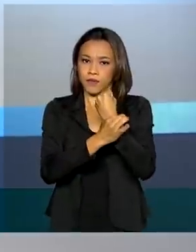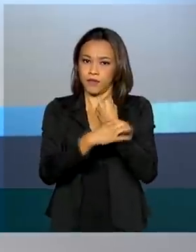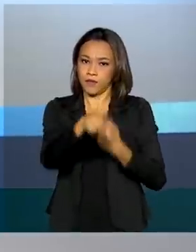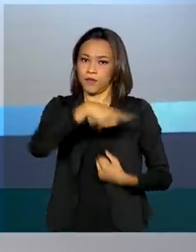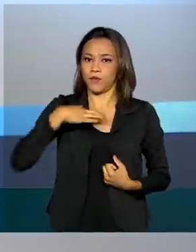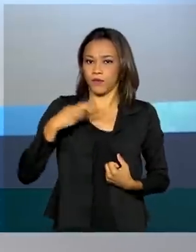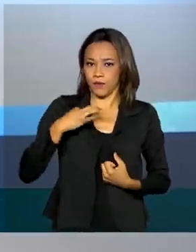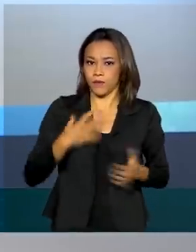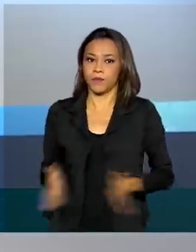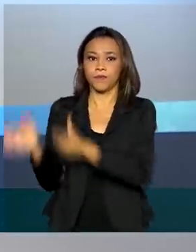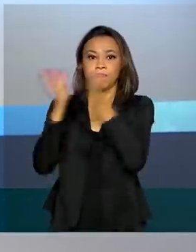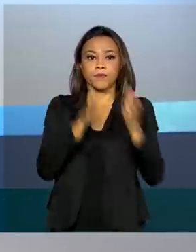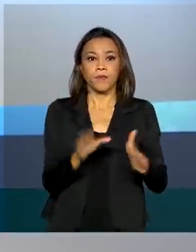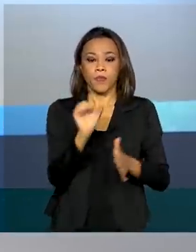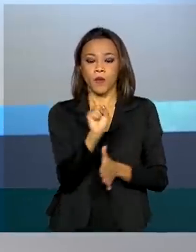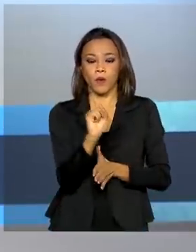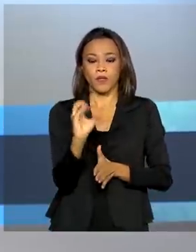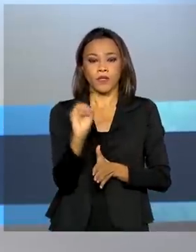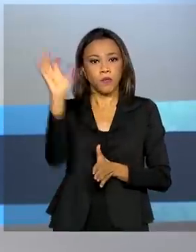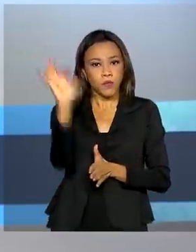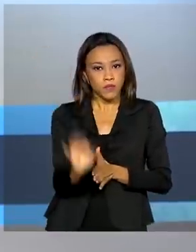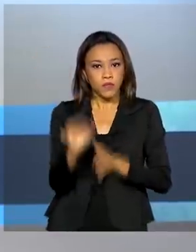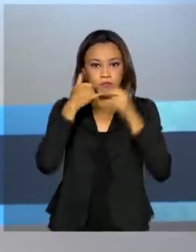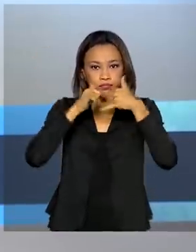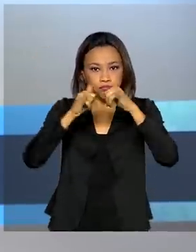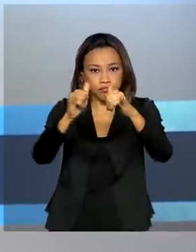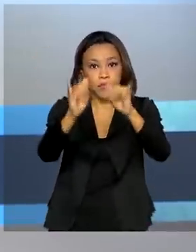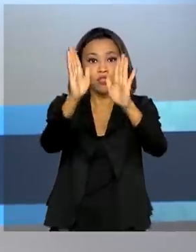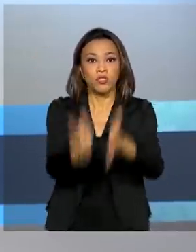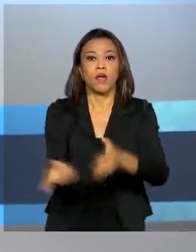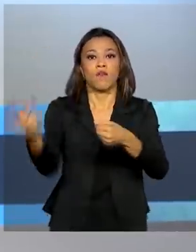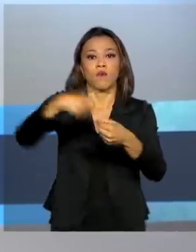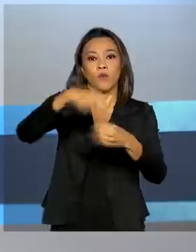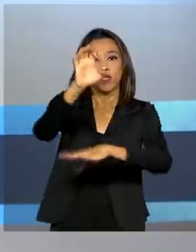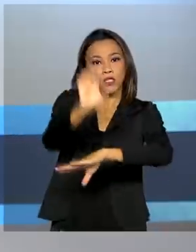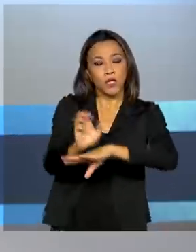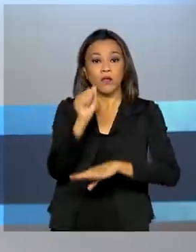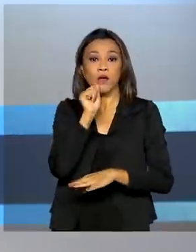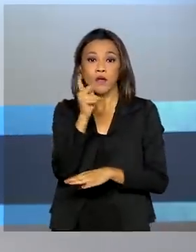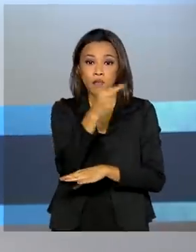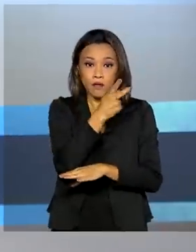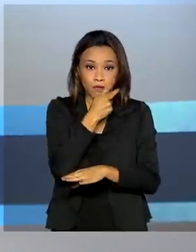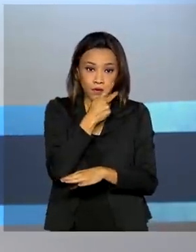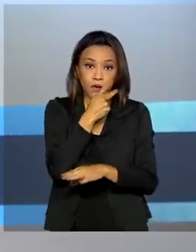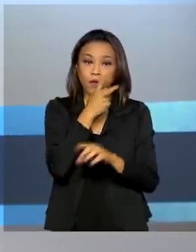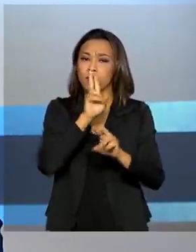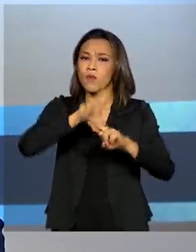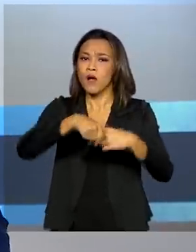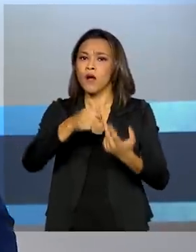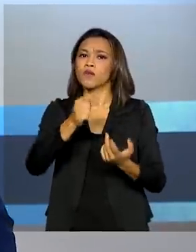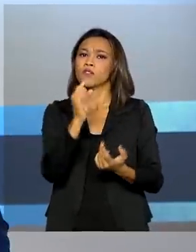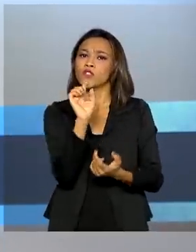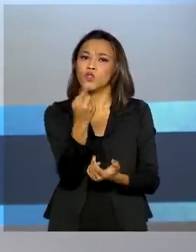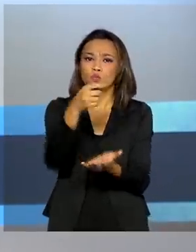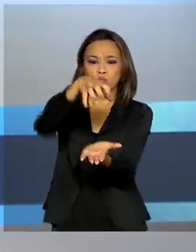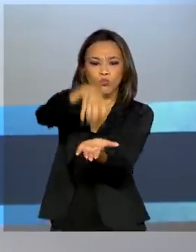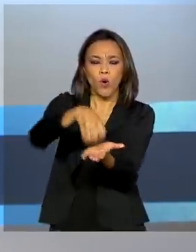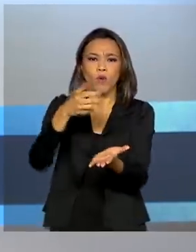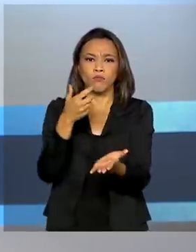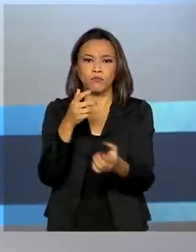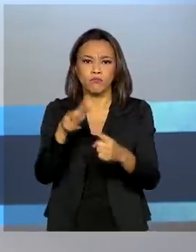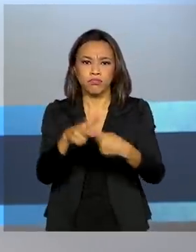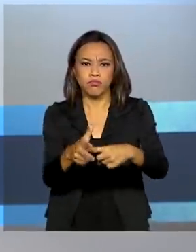80% da energia já foi reestabelecida no Amapá com a entrada em operação de uma unidade geradora.